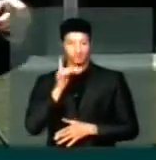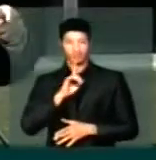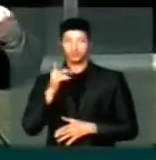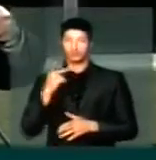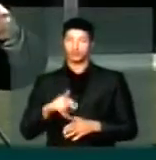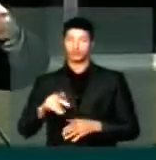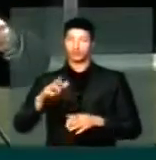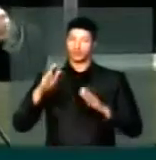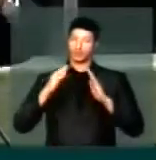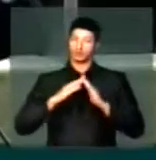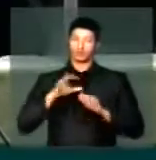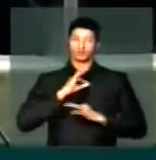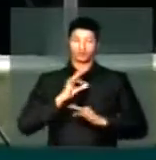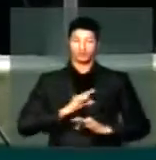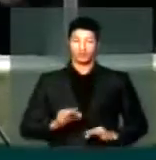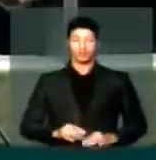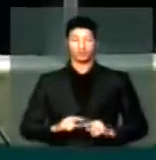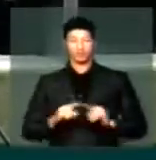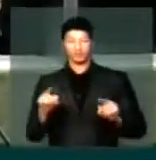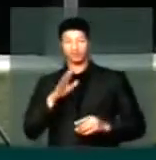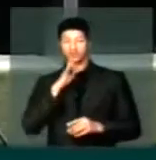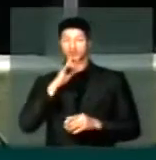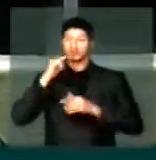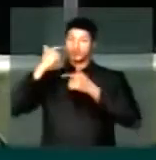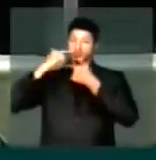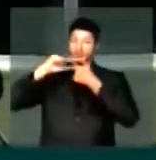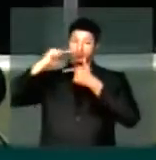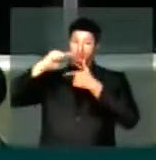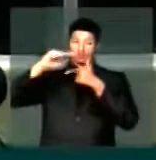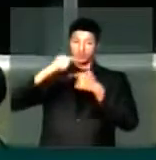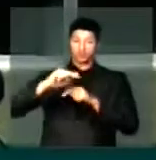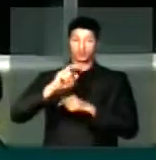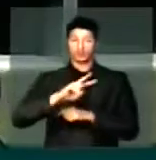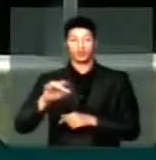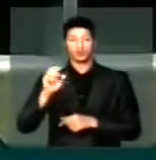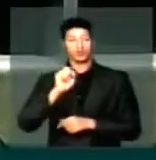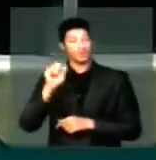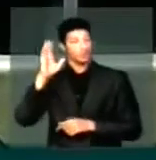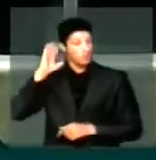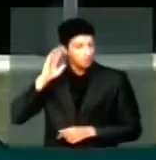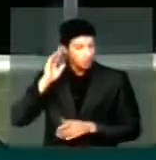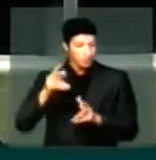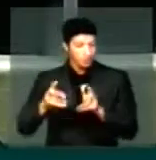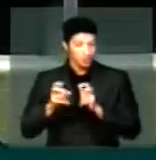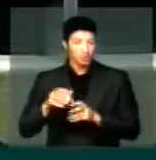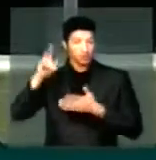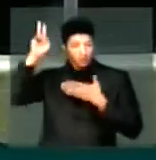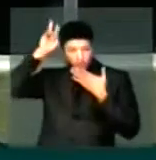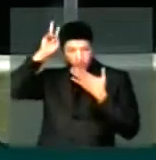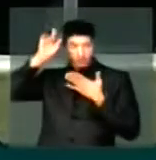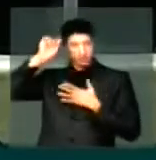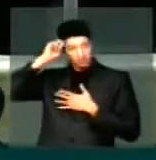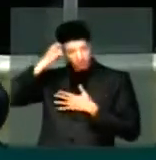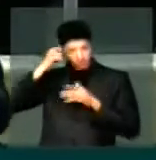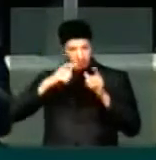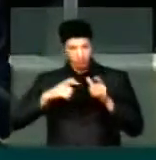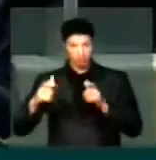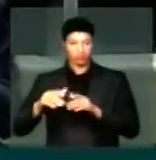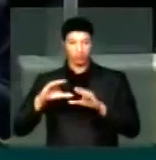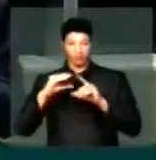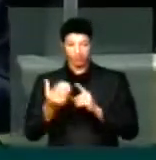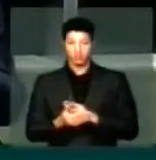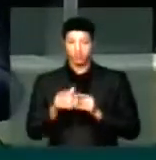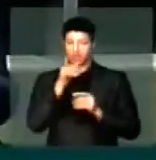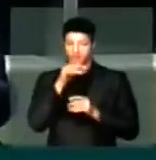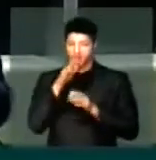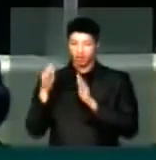só o patrimônio genético, mas o conhecimento tradicional, esses não foram ouvidos, indígenas, quilombolas, comunidades